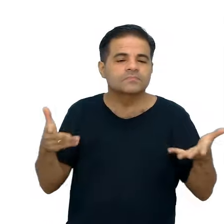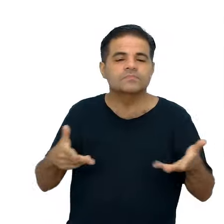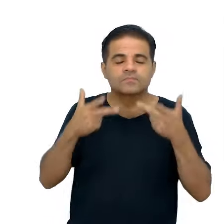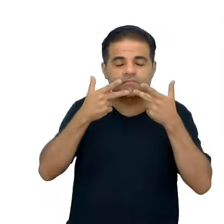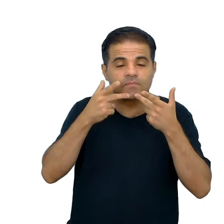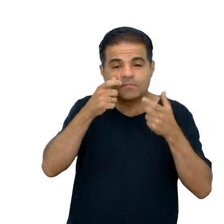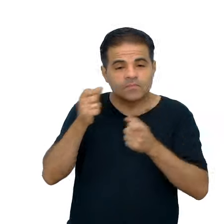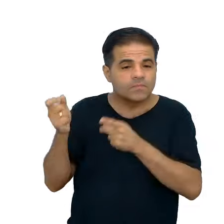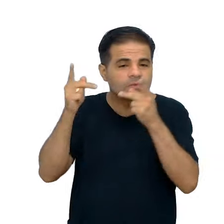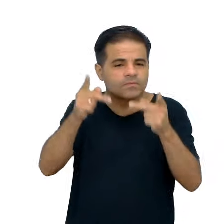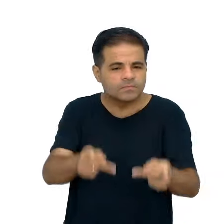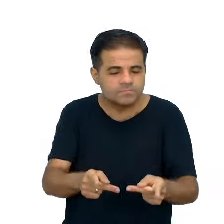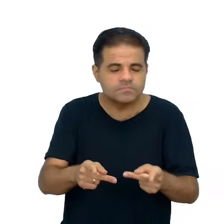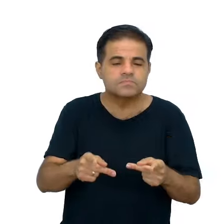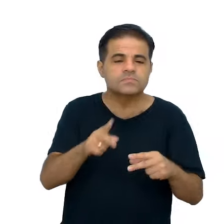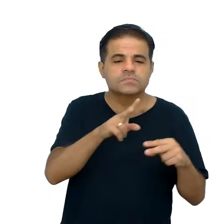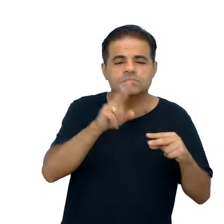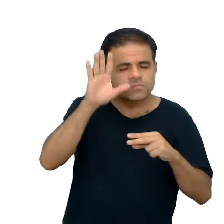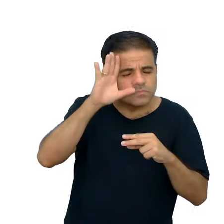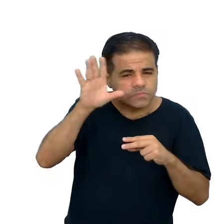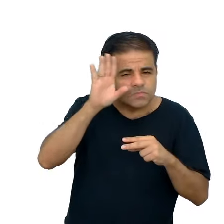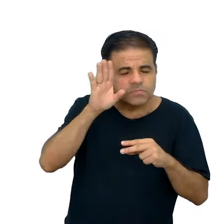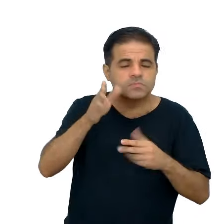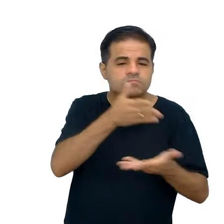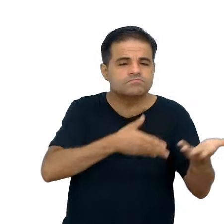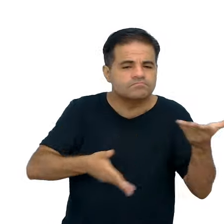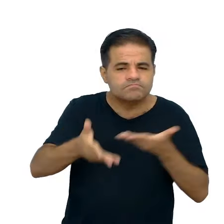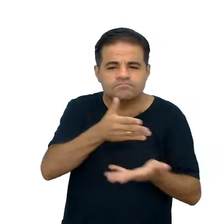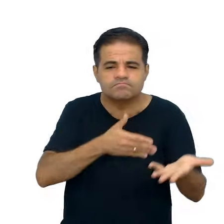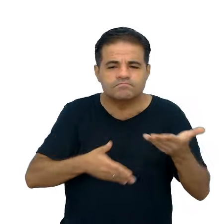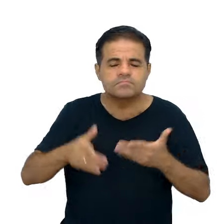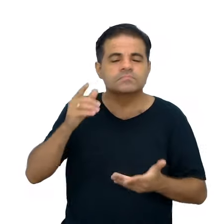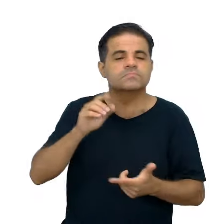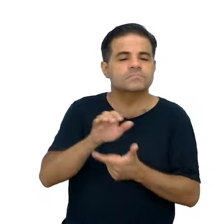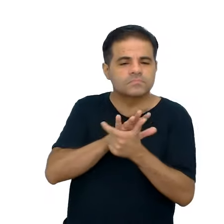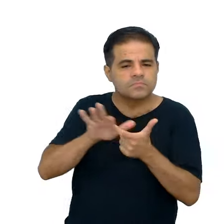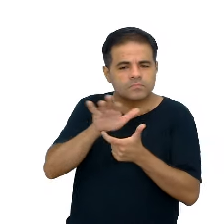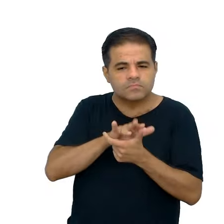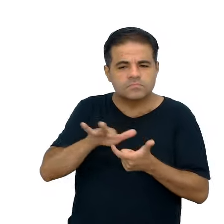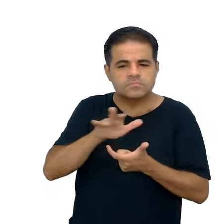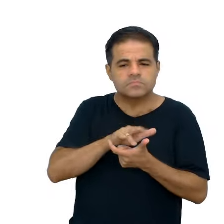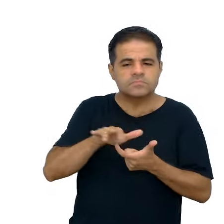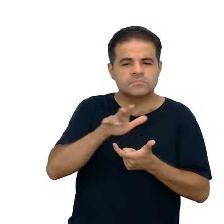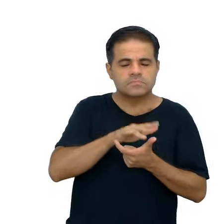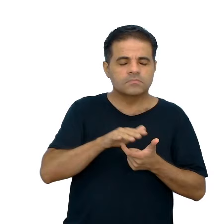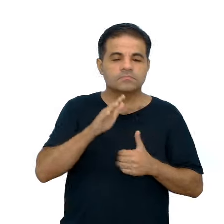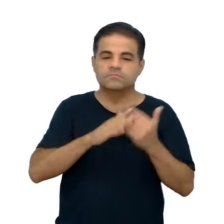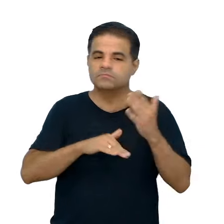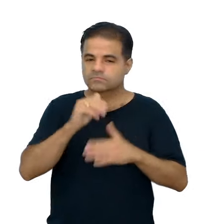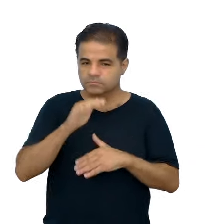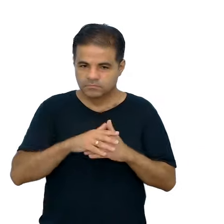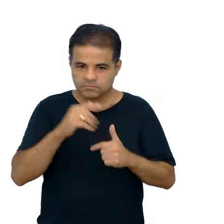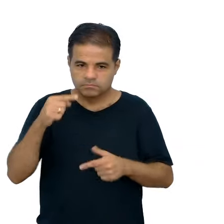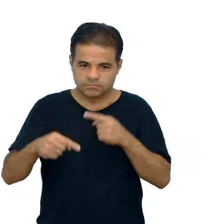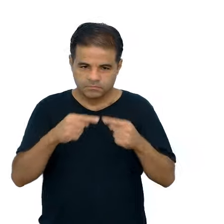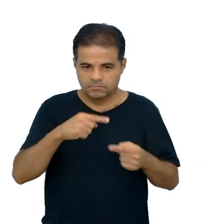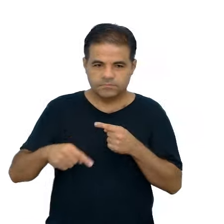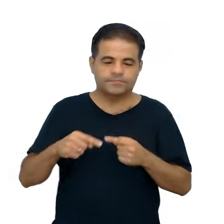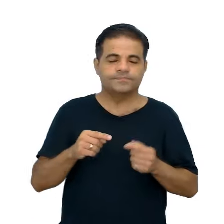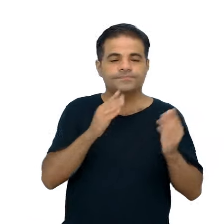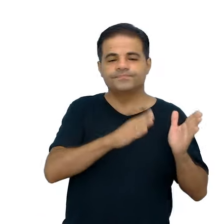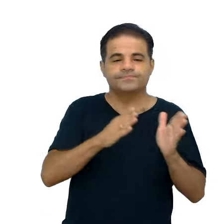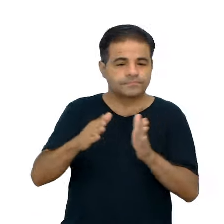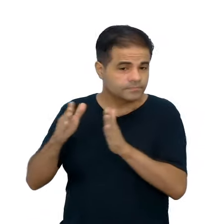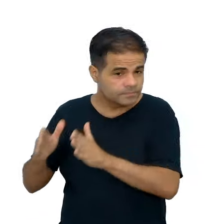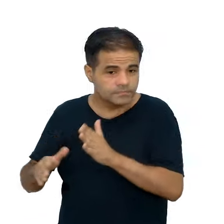revisitar os aspectos teóricos relativos ao letramento e as práticas de escrita discutidos na formação de etapa